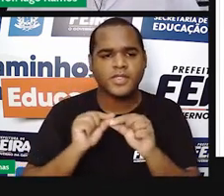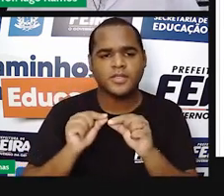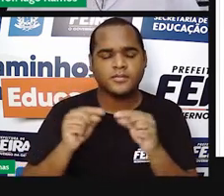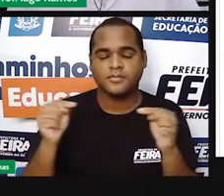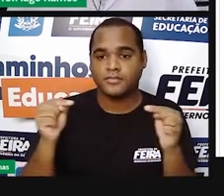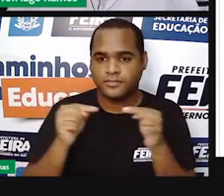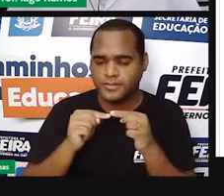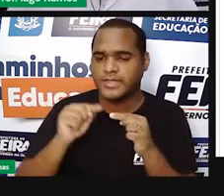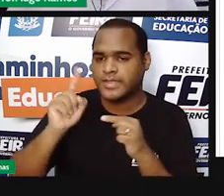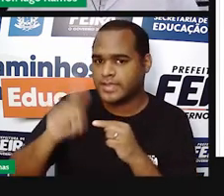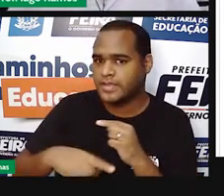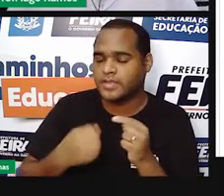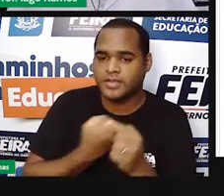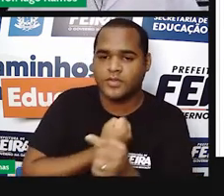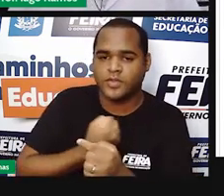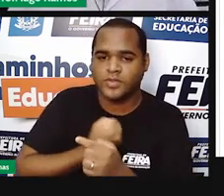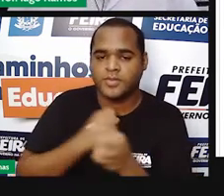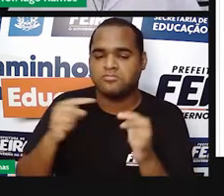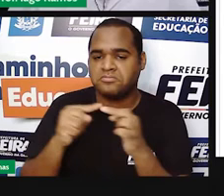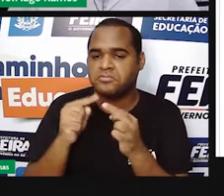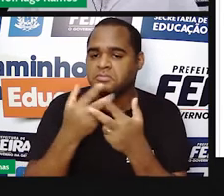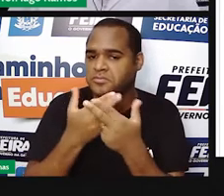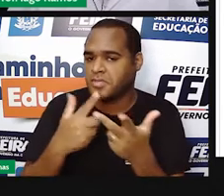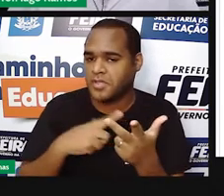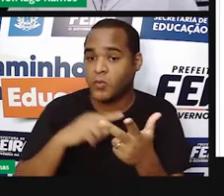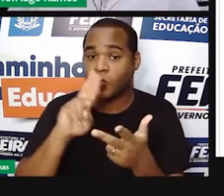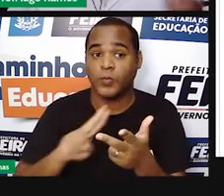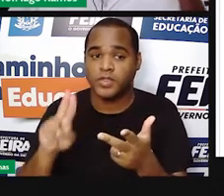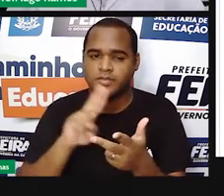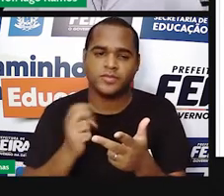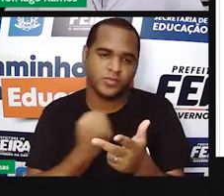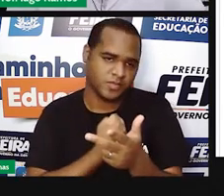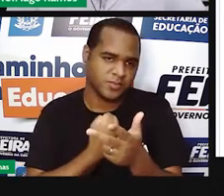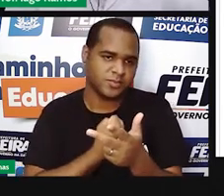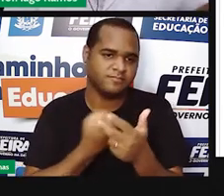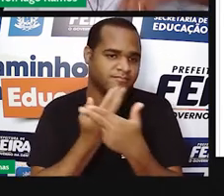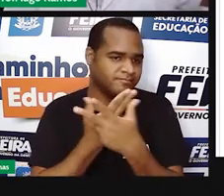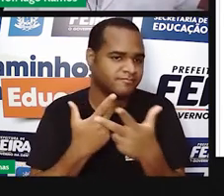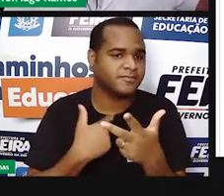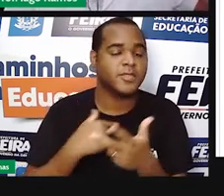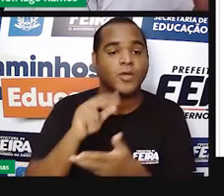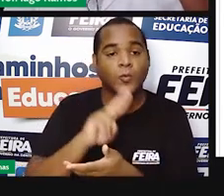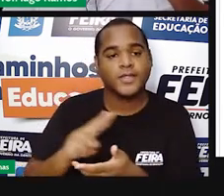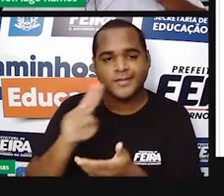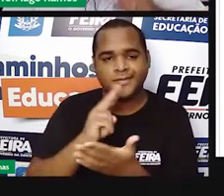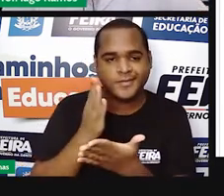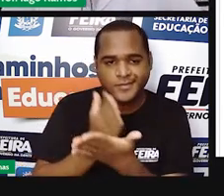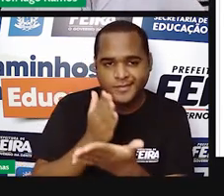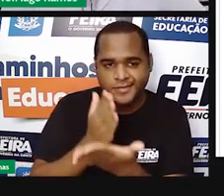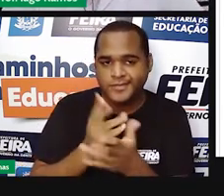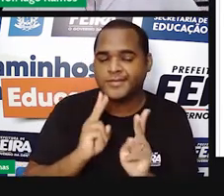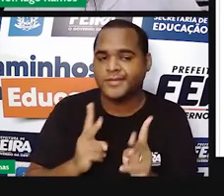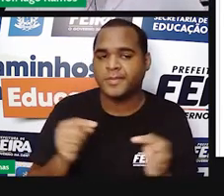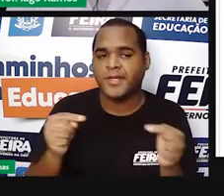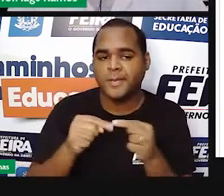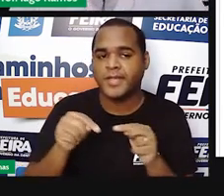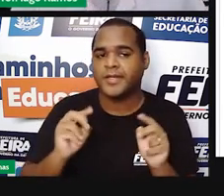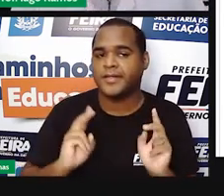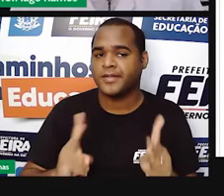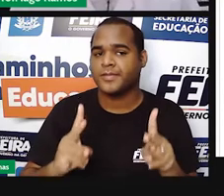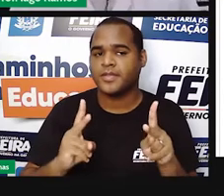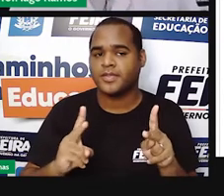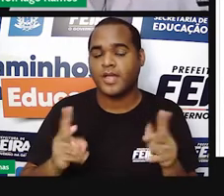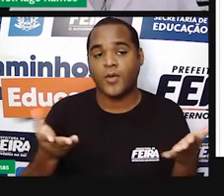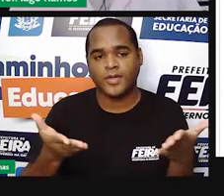reais, que é usando números inteiros, tá bom? Então, continuando a partir de agora, porque a tela já está aí para você, ó,